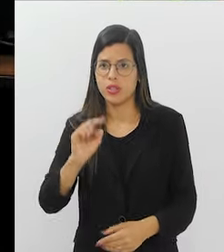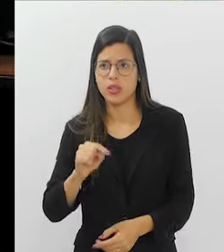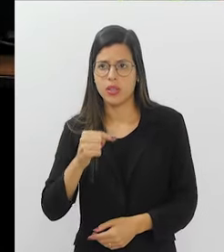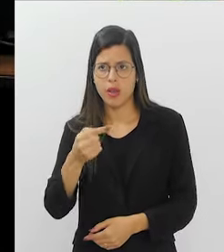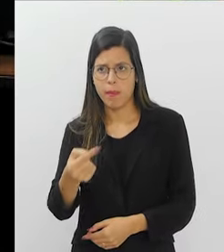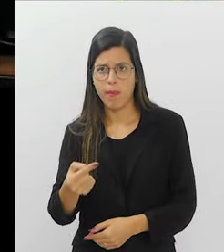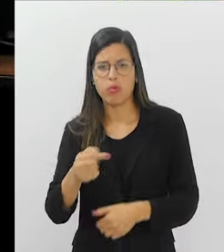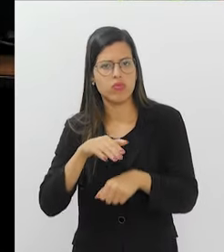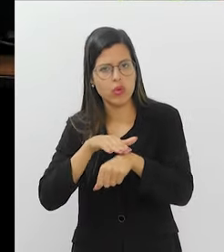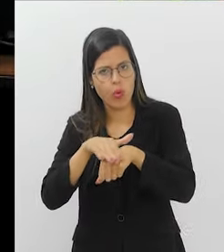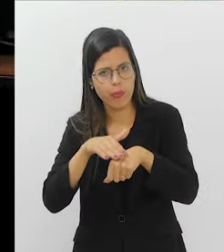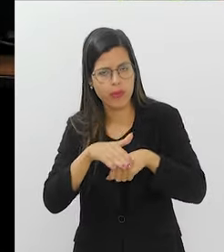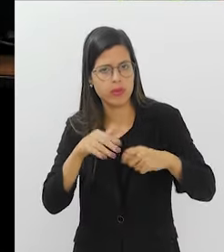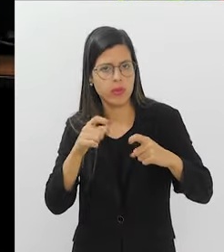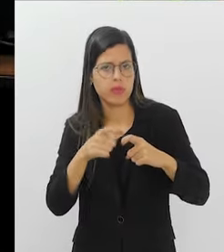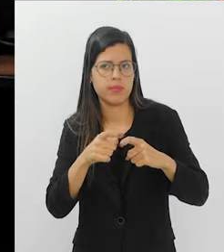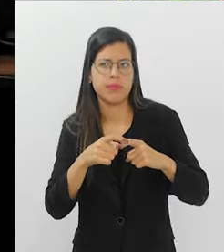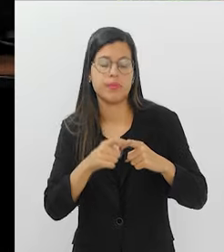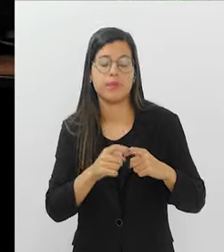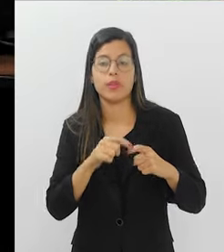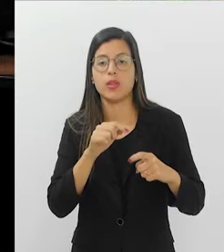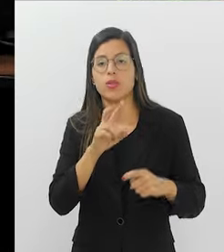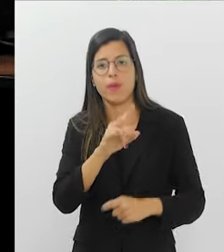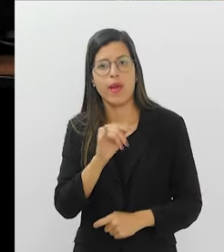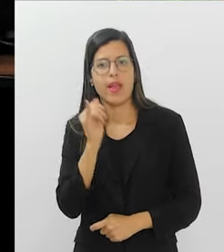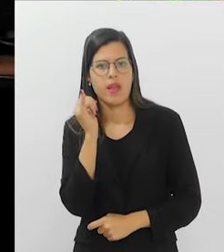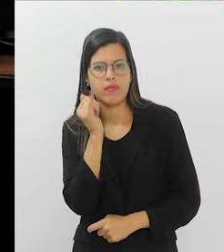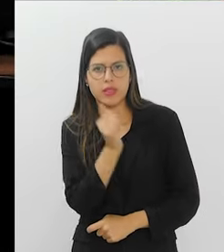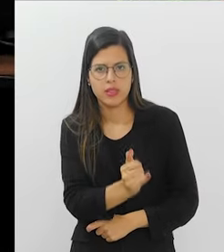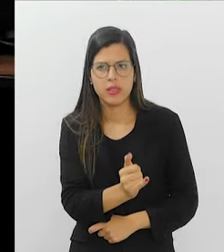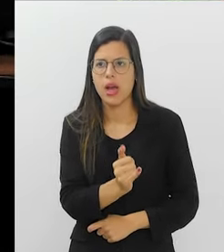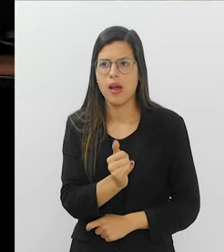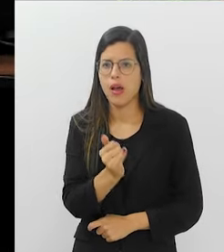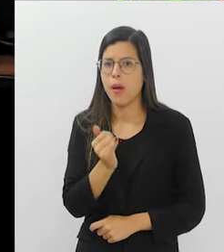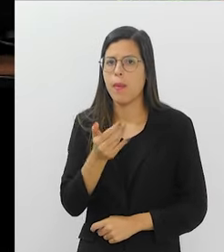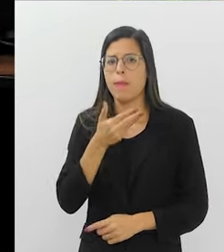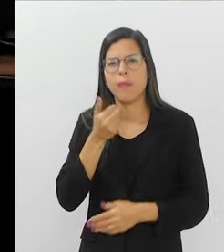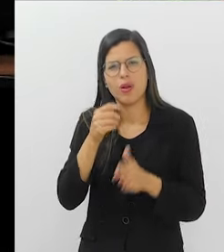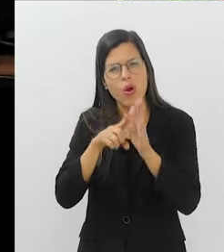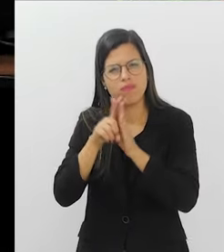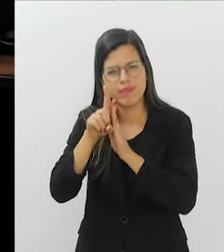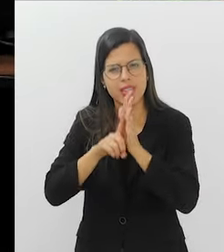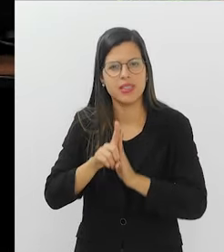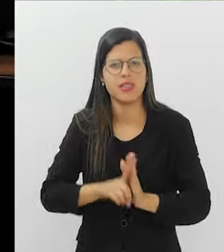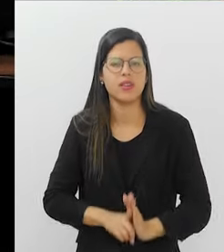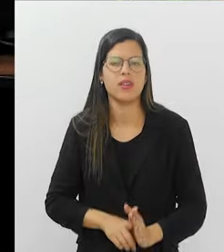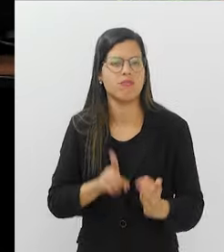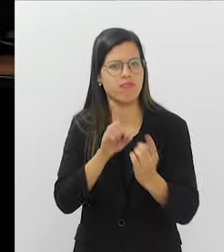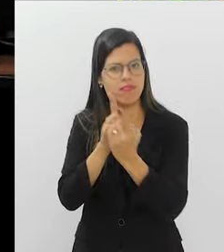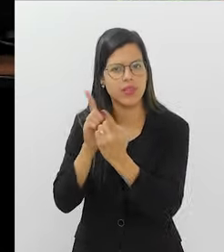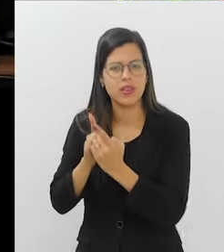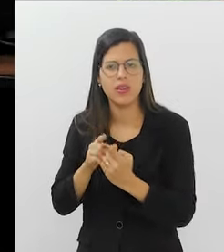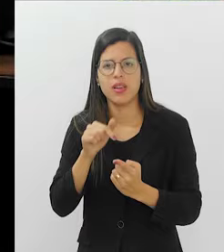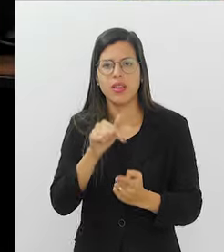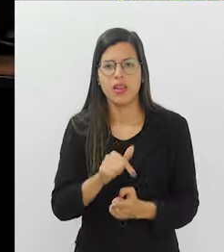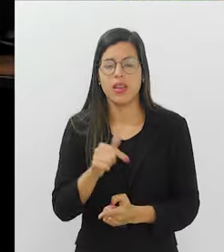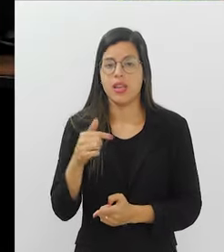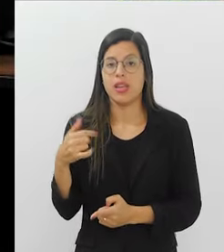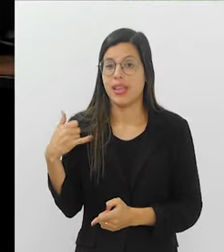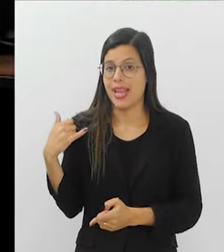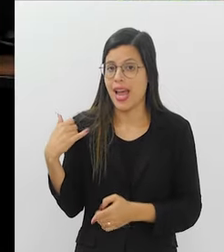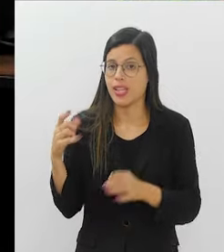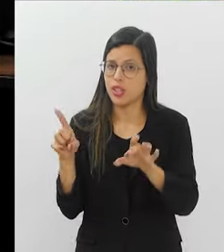aí, a partir daí, da nossa conversa, a gente vai te informar quais são os melhores exames, qual é a melhor